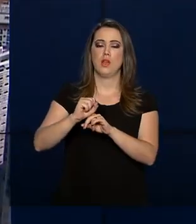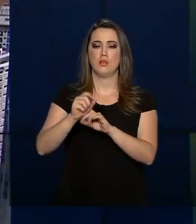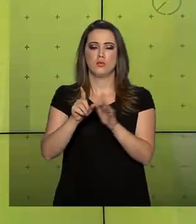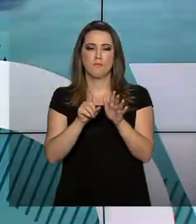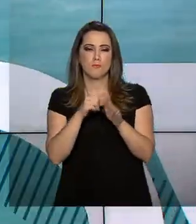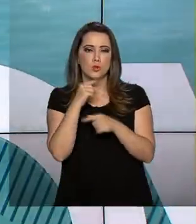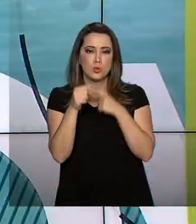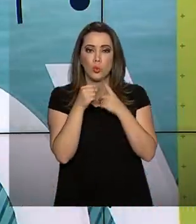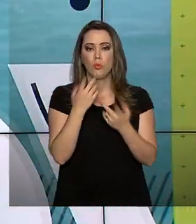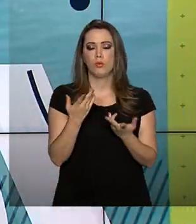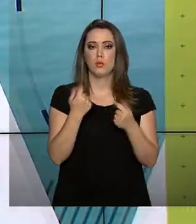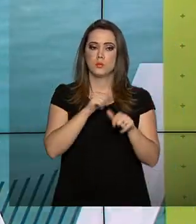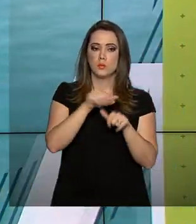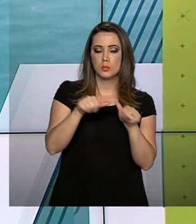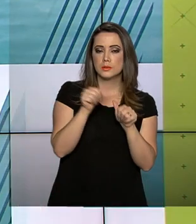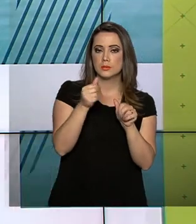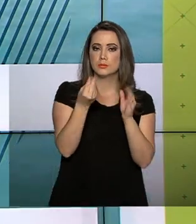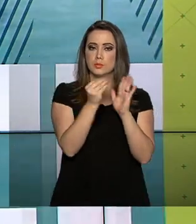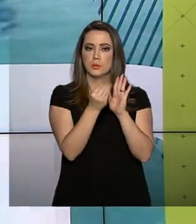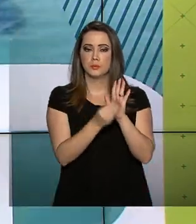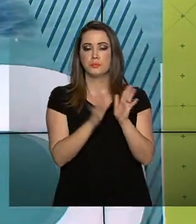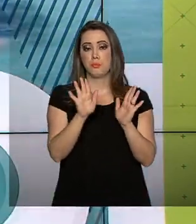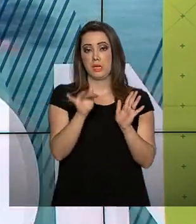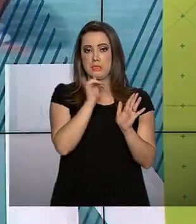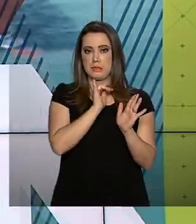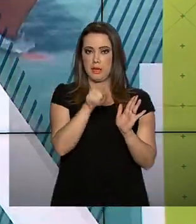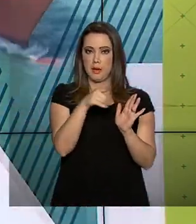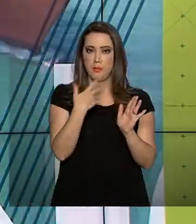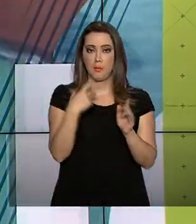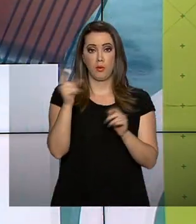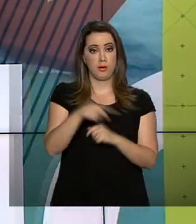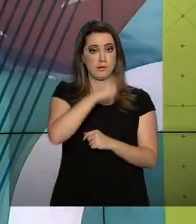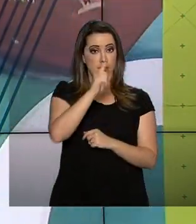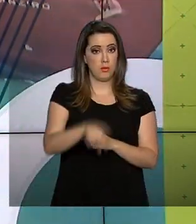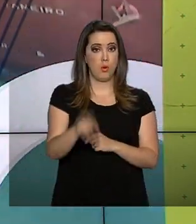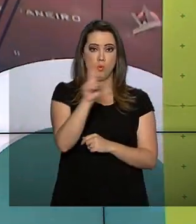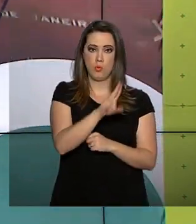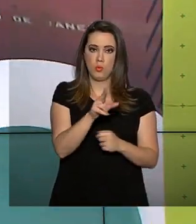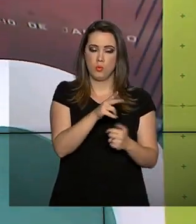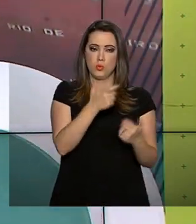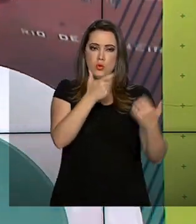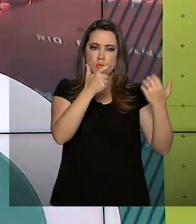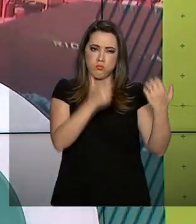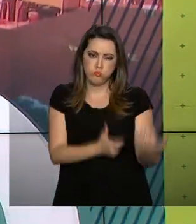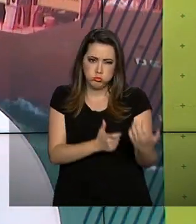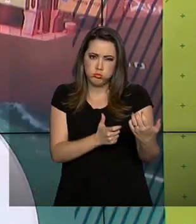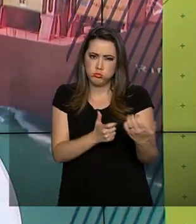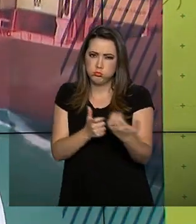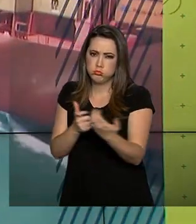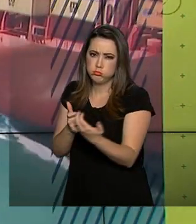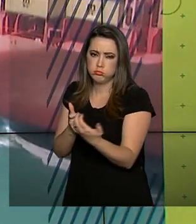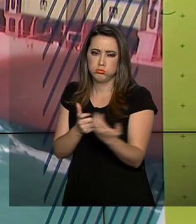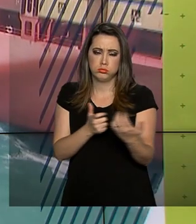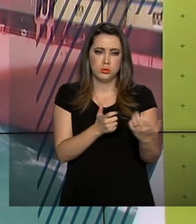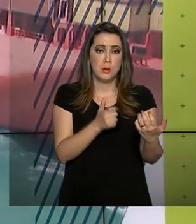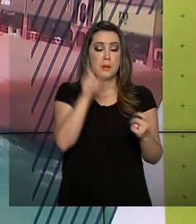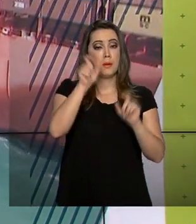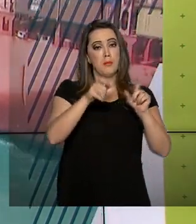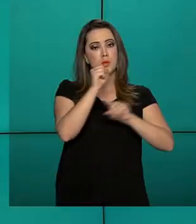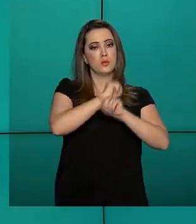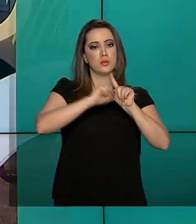Entre as alterações está o veto ao porte de fuzis, carabinas ou espingadas para cidadãos comuns.